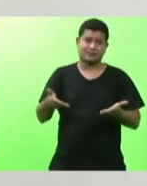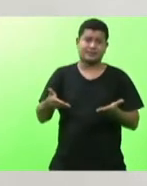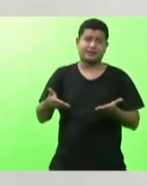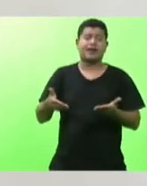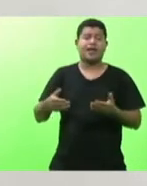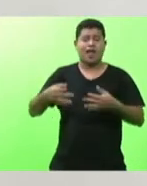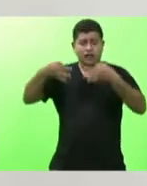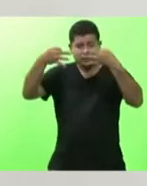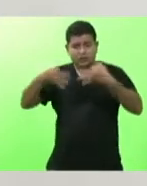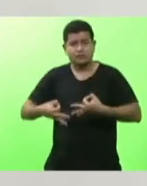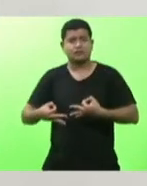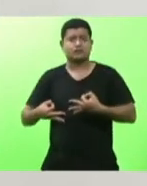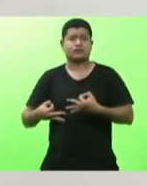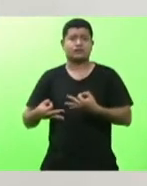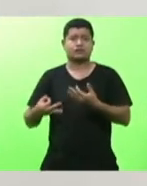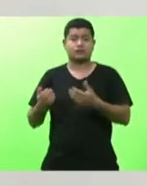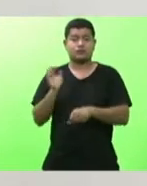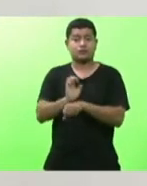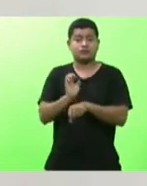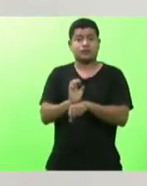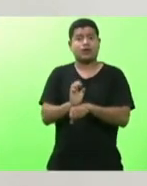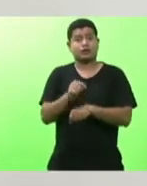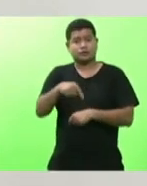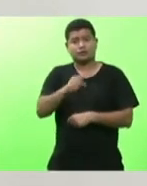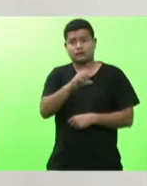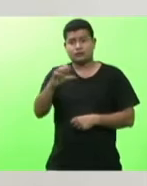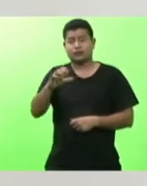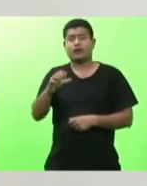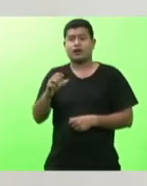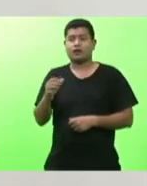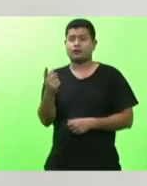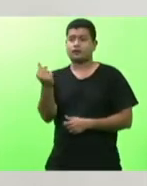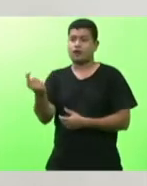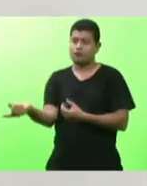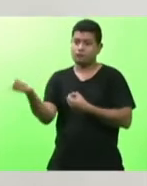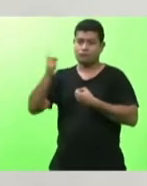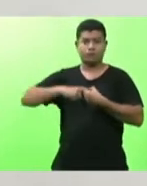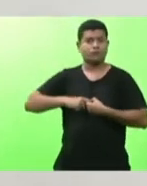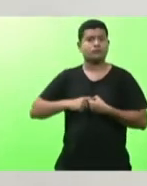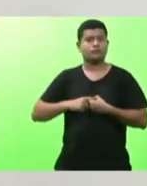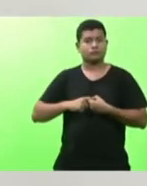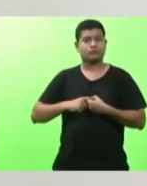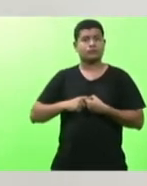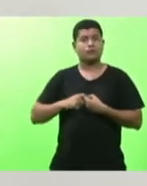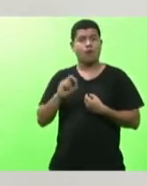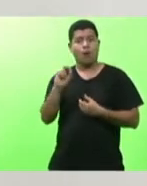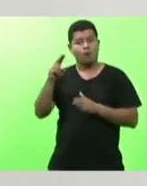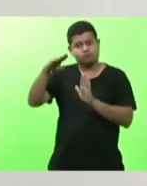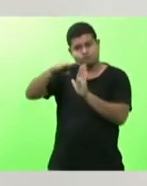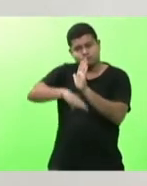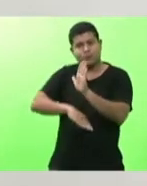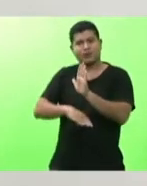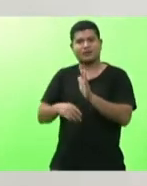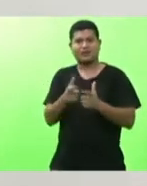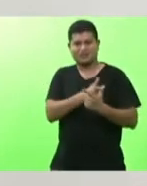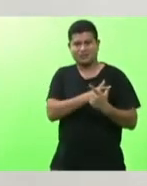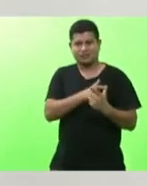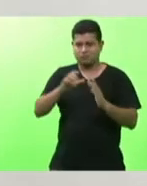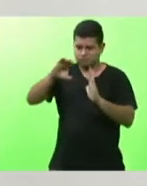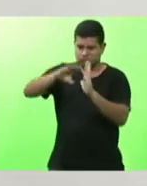seja compensado desses valores porque cada vez que há